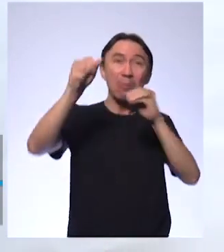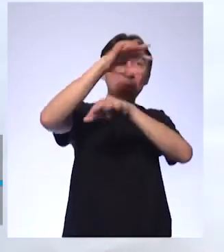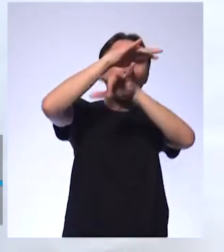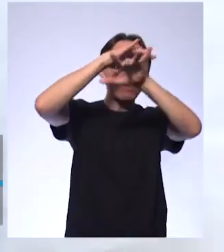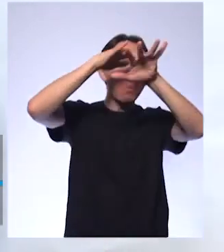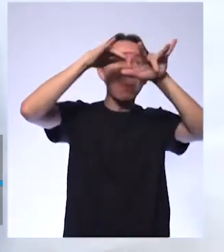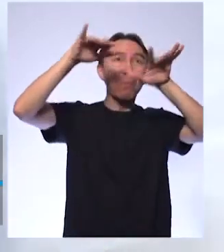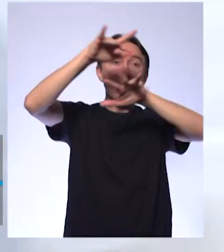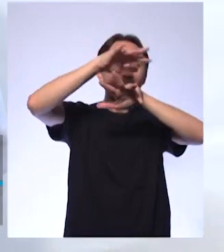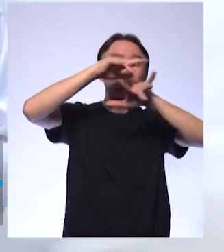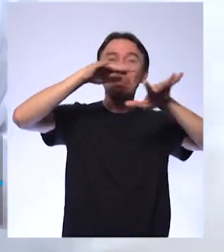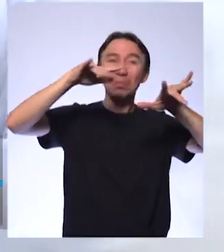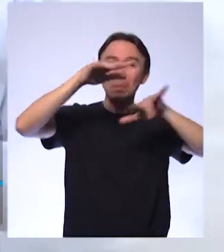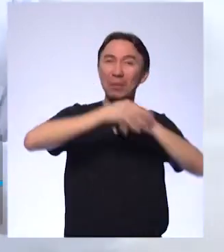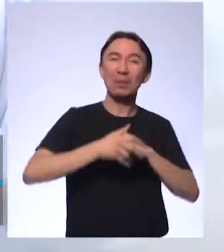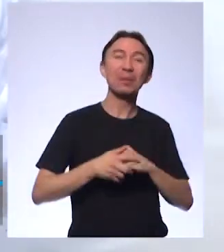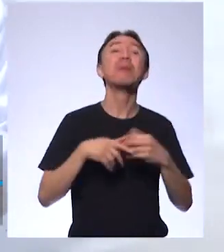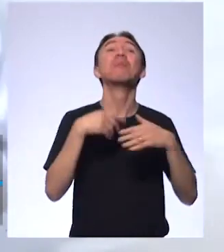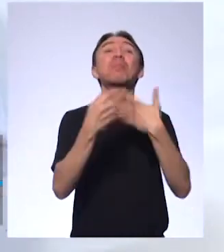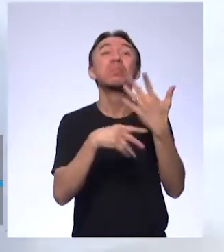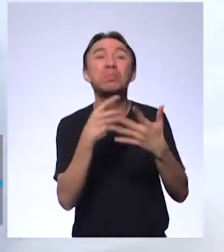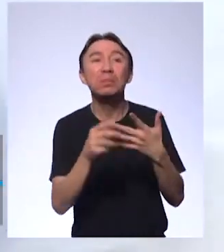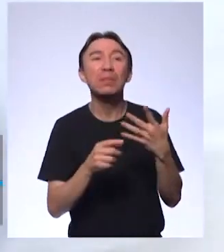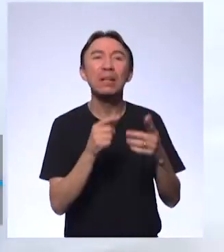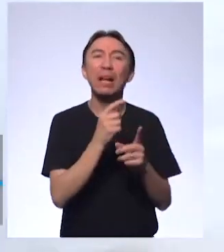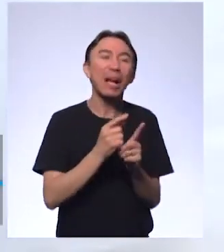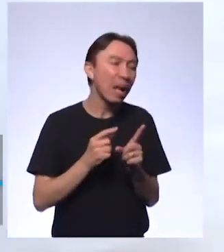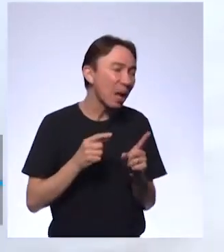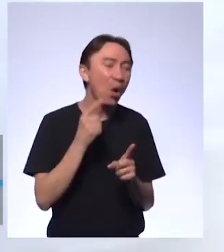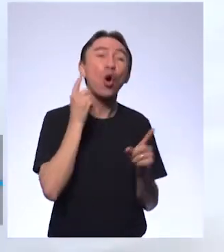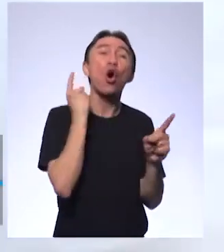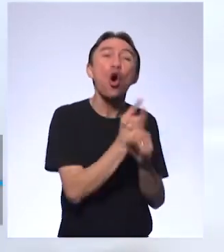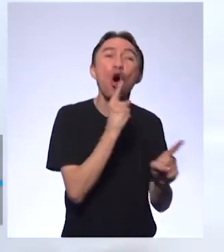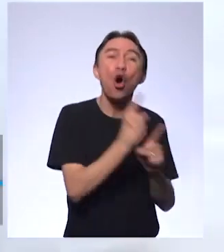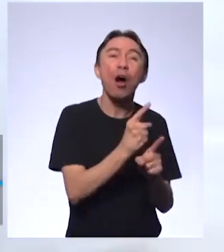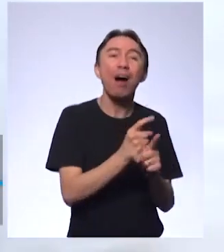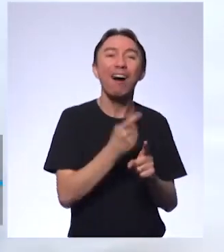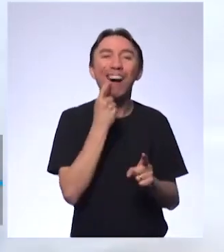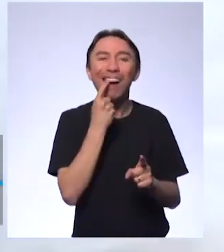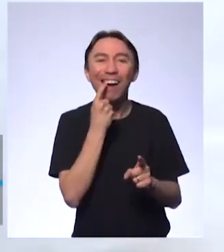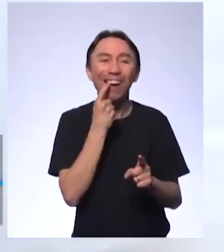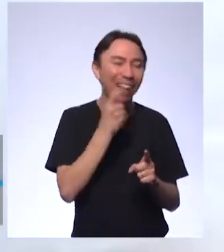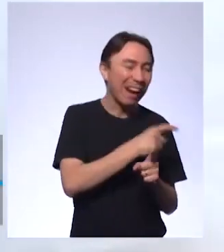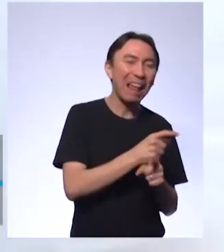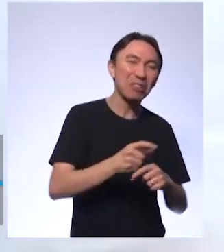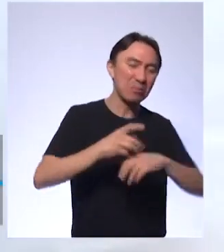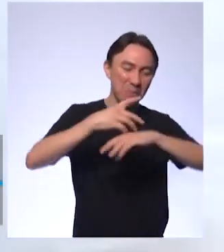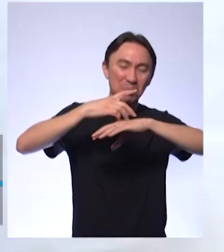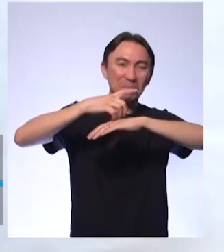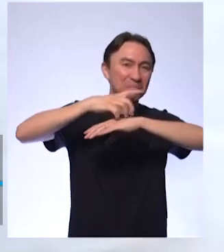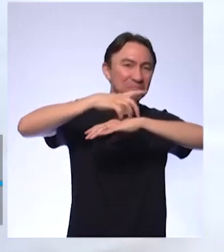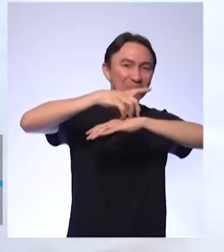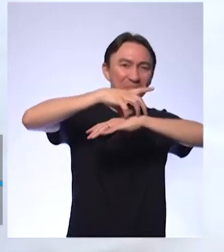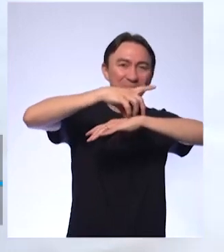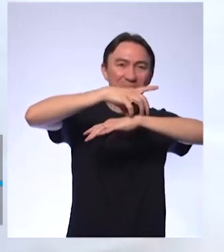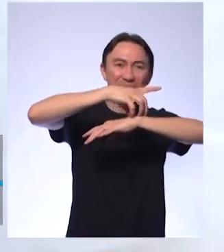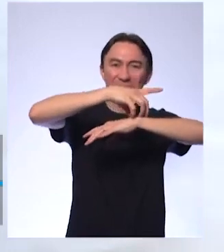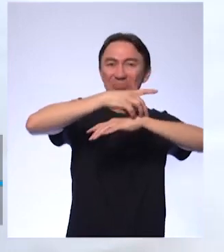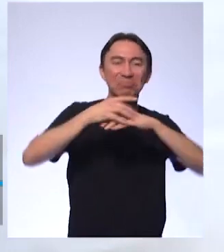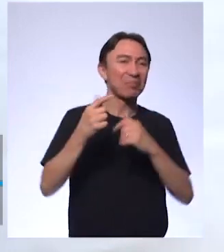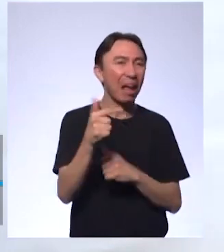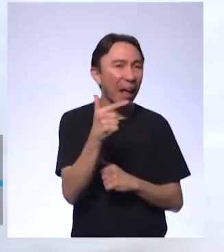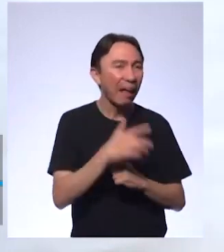dinossauro. Então, por isso que essa teoria é muito aceita. Existe uma evidência no mundo inteiro, praticamente, que você tem